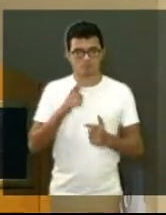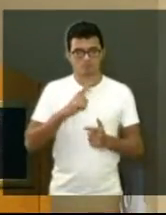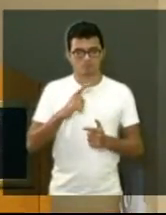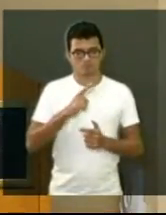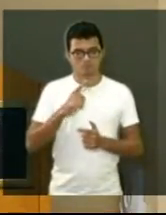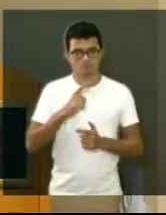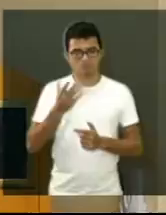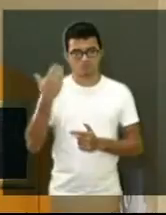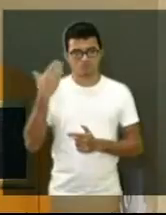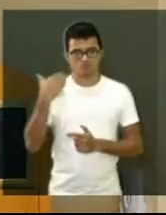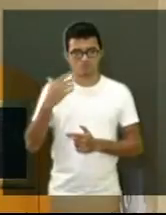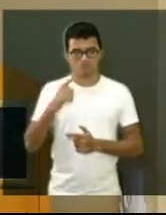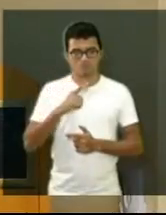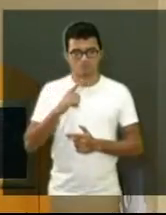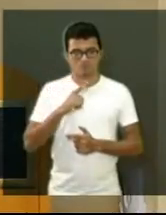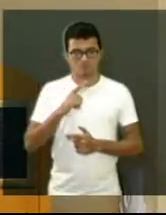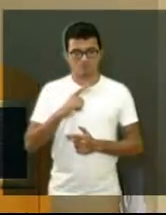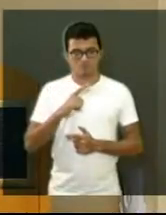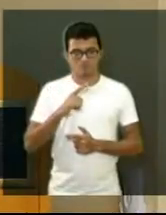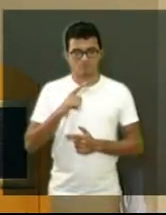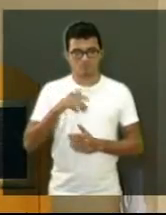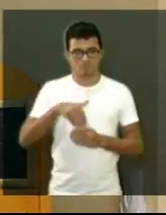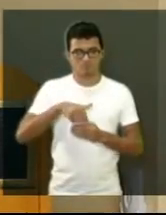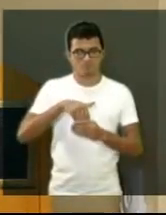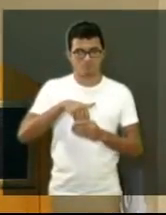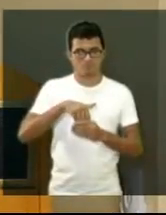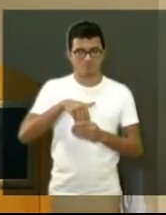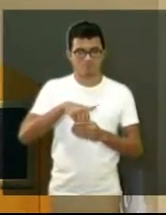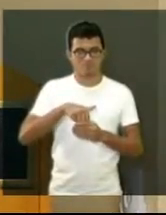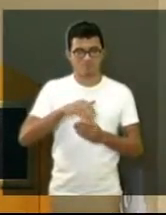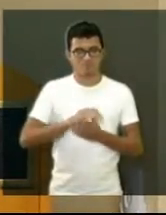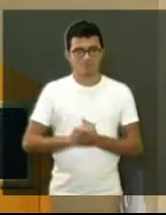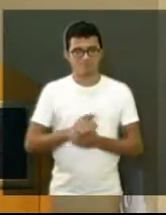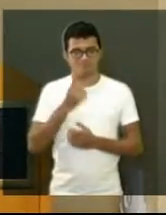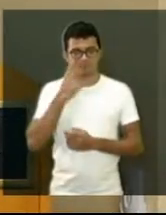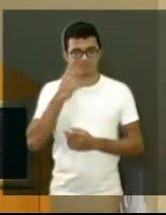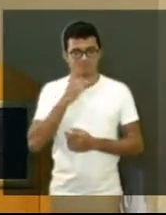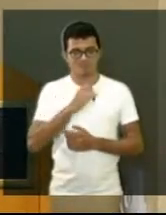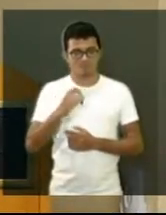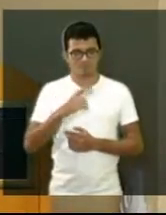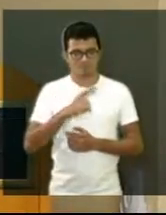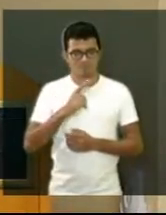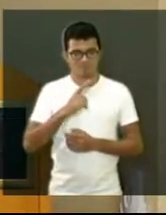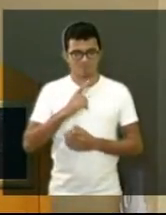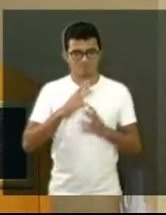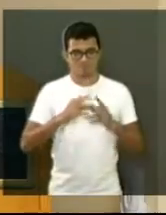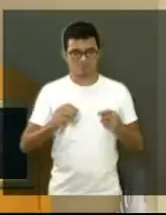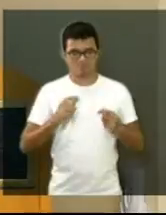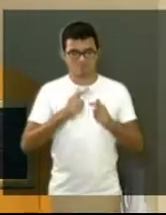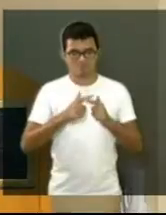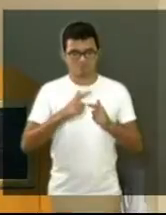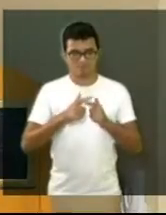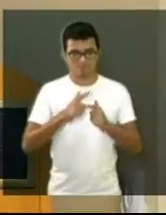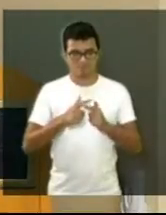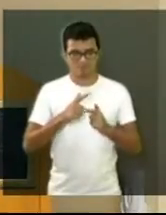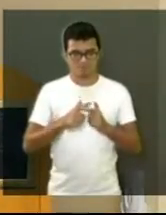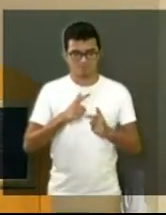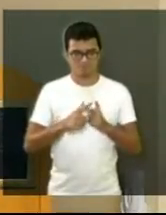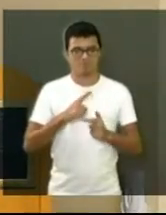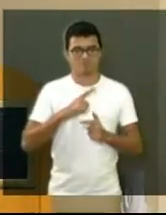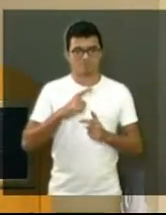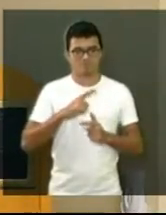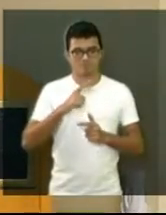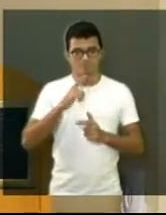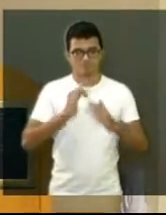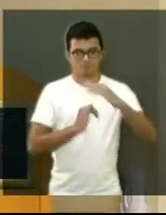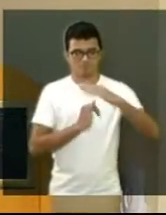época de eleição. e vamos ver se resolva alguma coisa. Porque a instituição que ia pegar aquilo lá